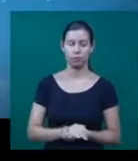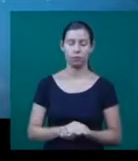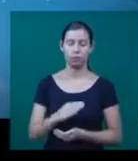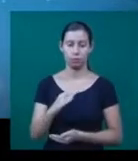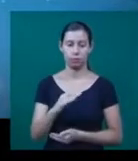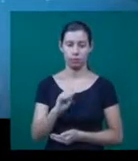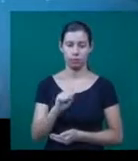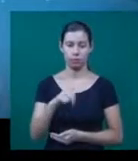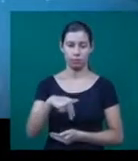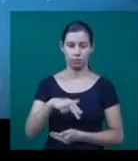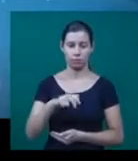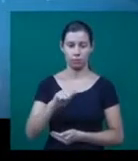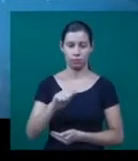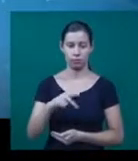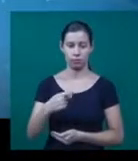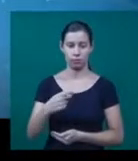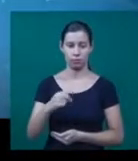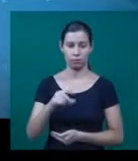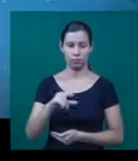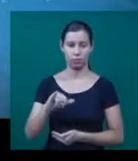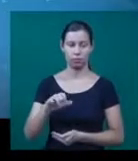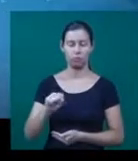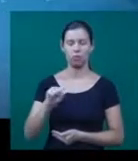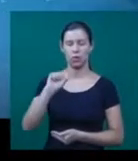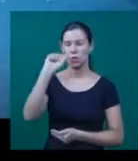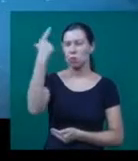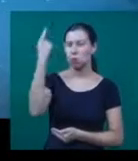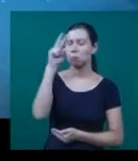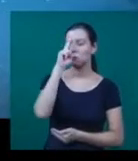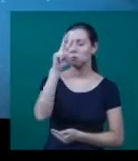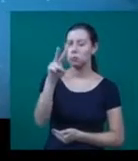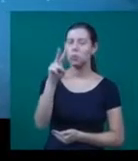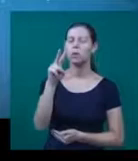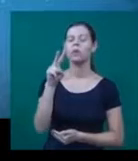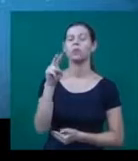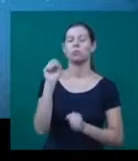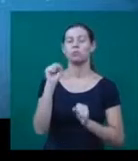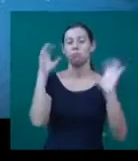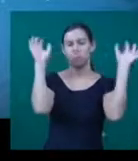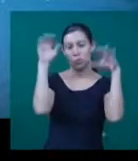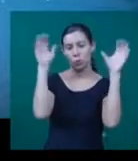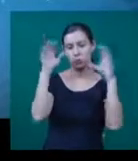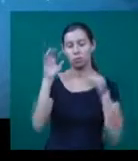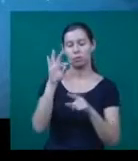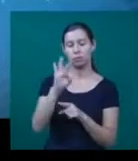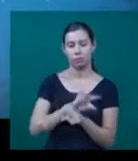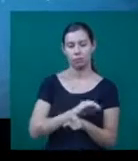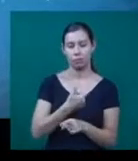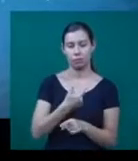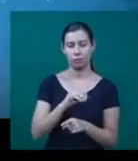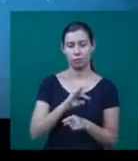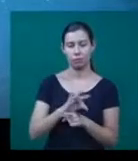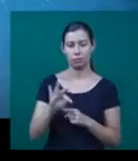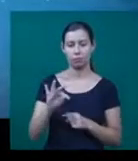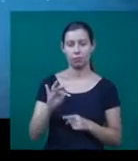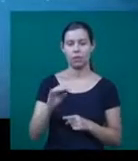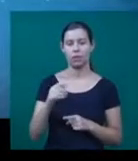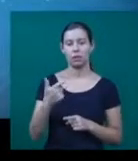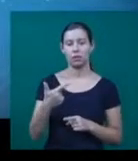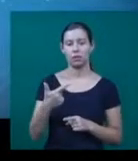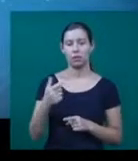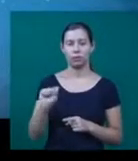Em Canápolis, sol quente e pancadas de chuva durante toda a quinta-feira. Mínima é de 20 graus e máxima de 28.